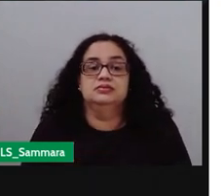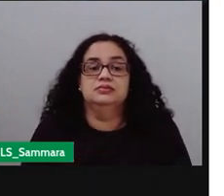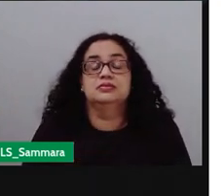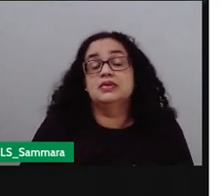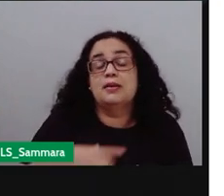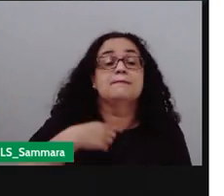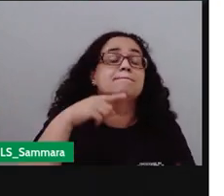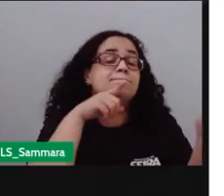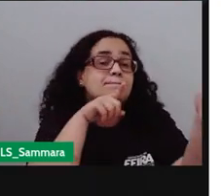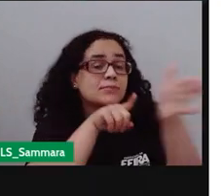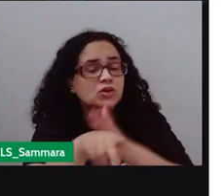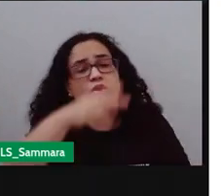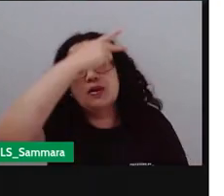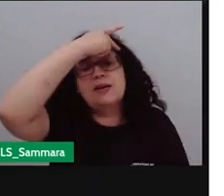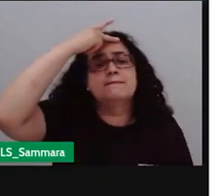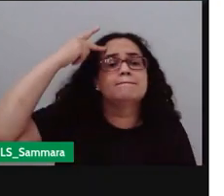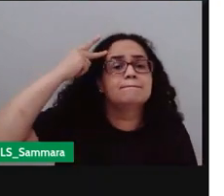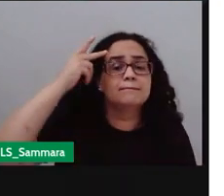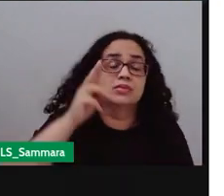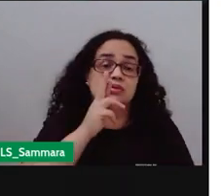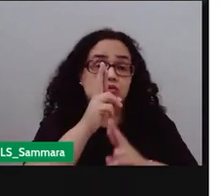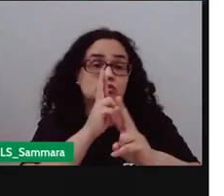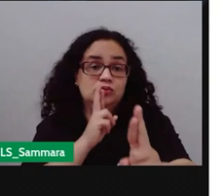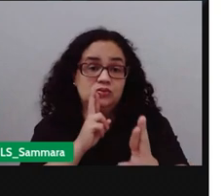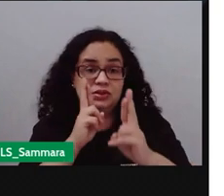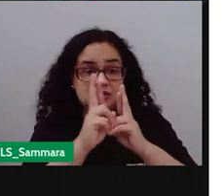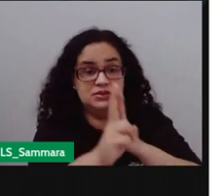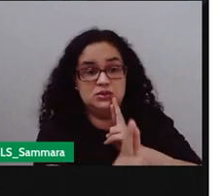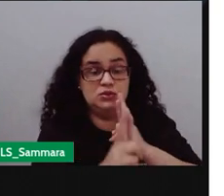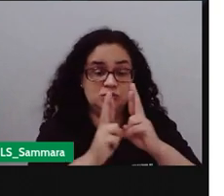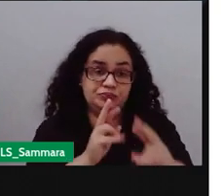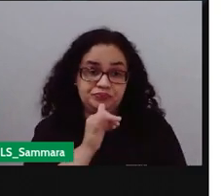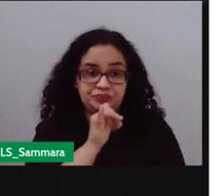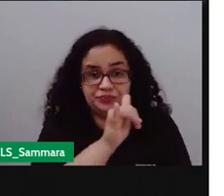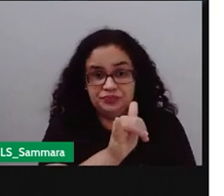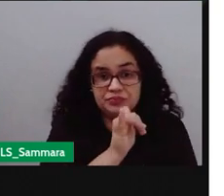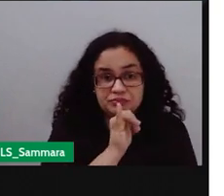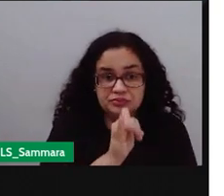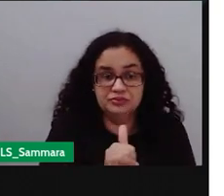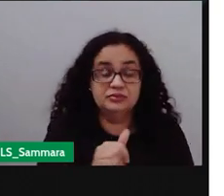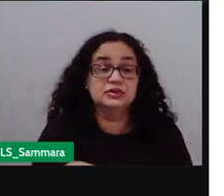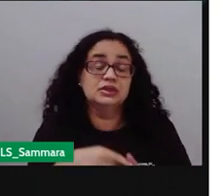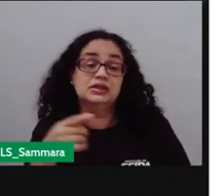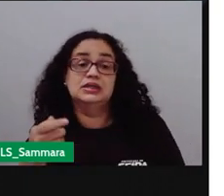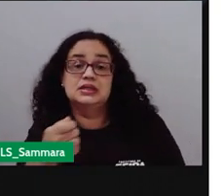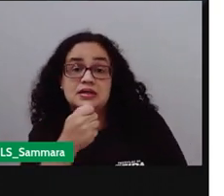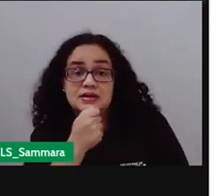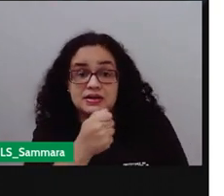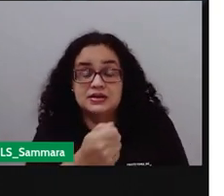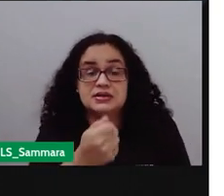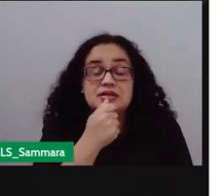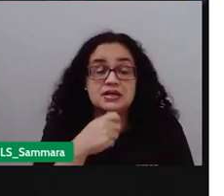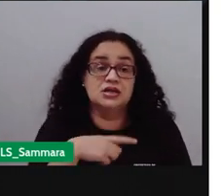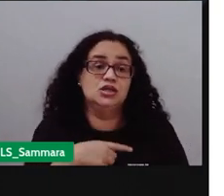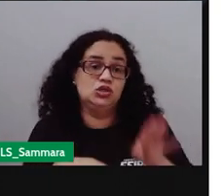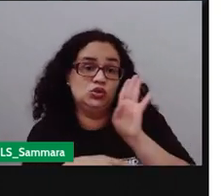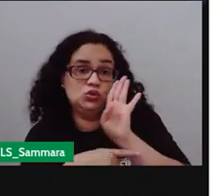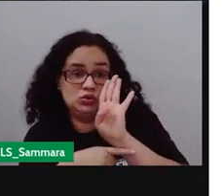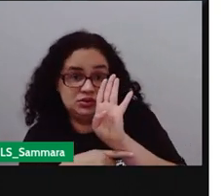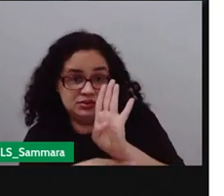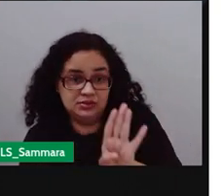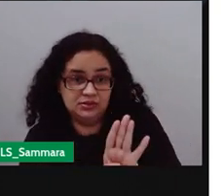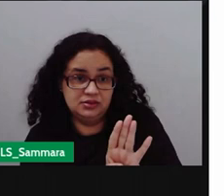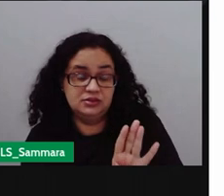você pergunta e a outra pessoa vai te dar o quê? Resposta, informações, né? Bom, a entrevista, ela vai nos ajudar a